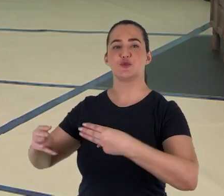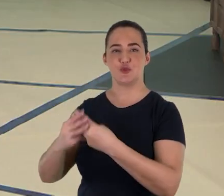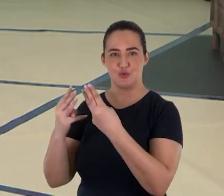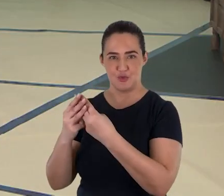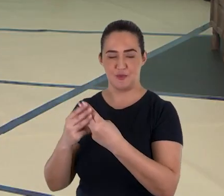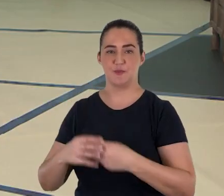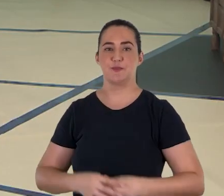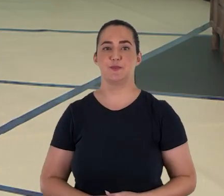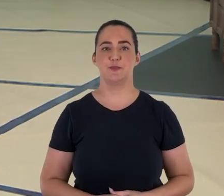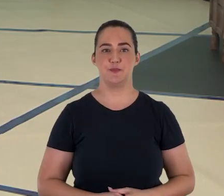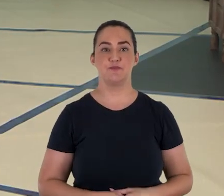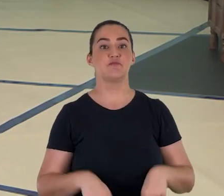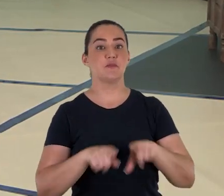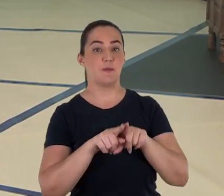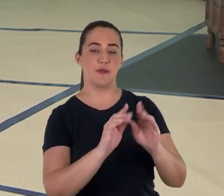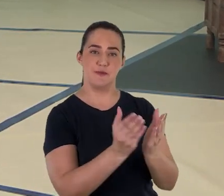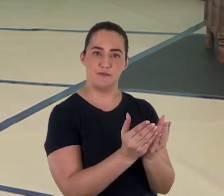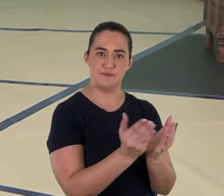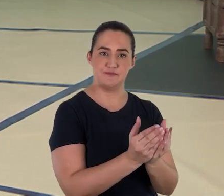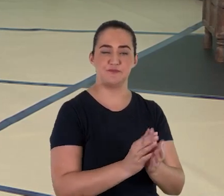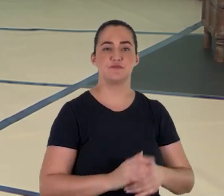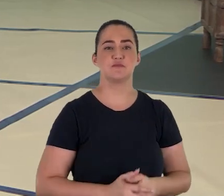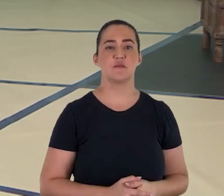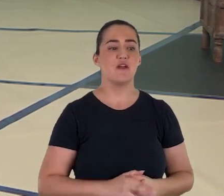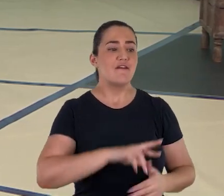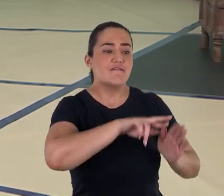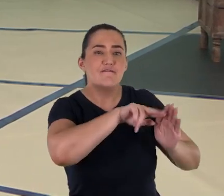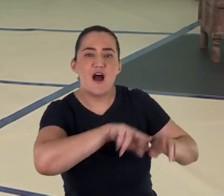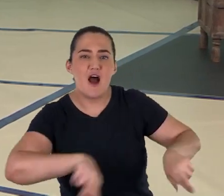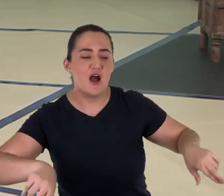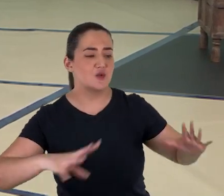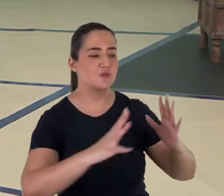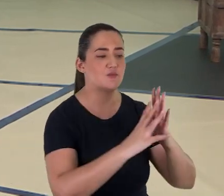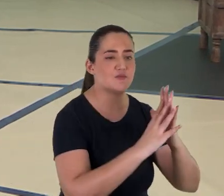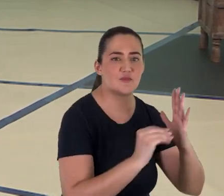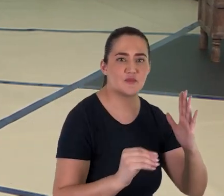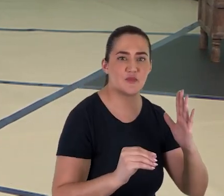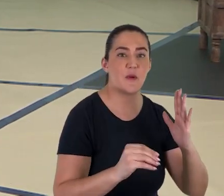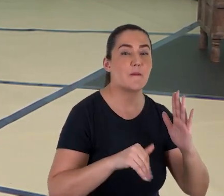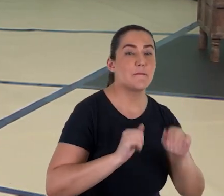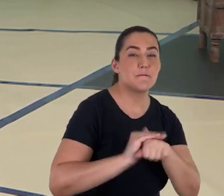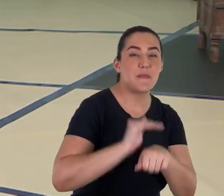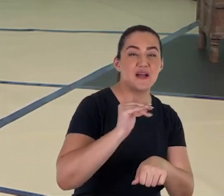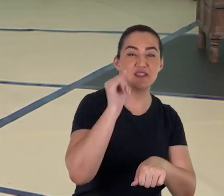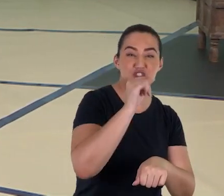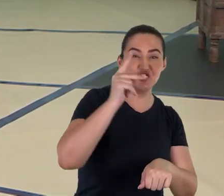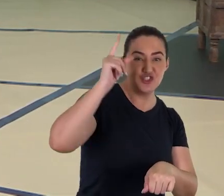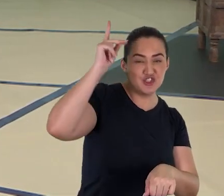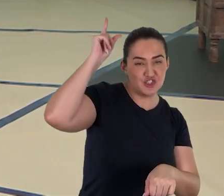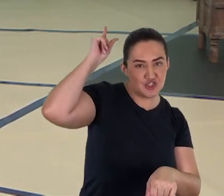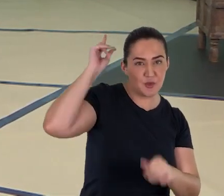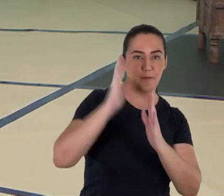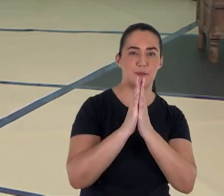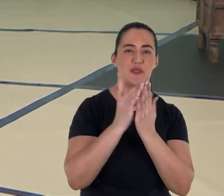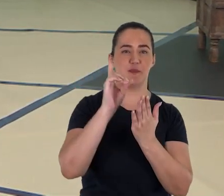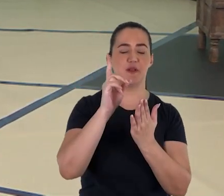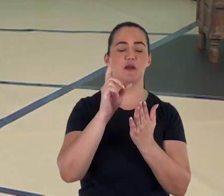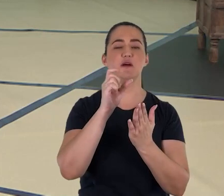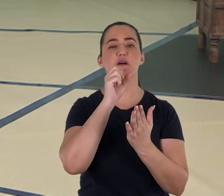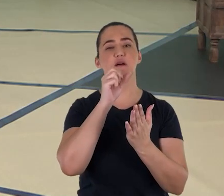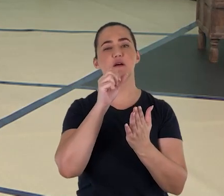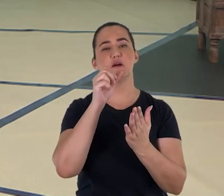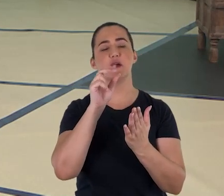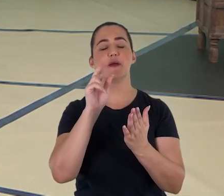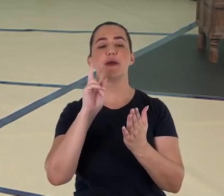da descoberta dos manuscritos do Mar Morto, os manuscritos mais antigos conhecidos da Bíblia Hebraica datavam do século